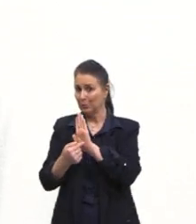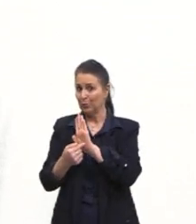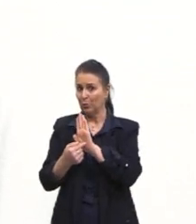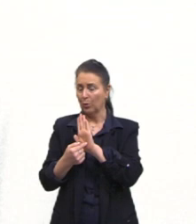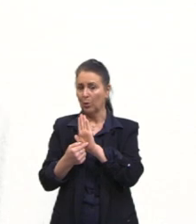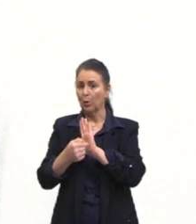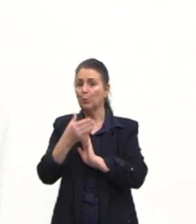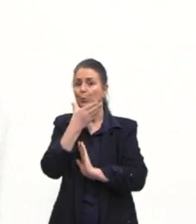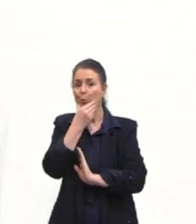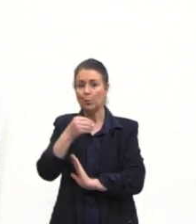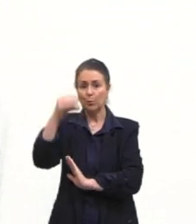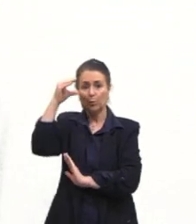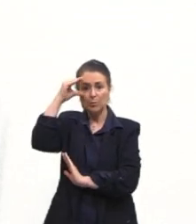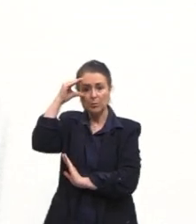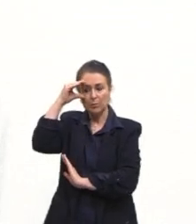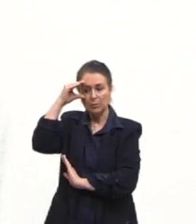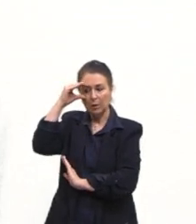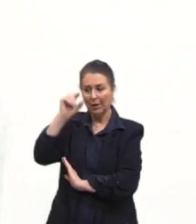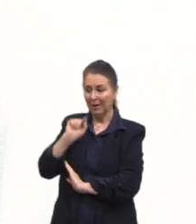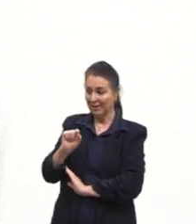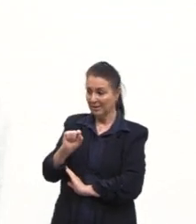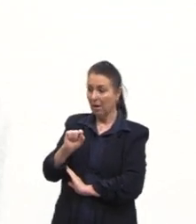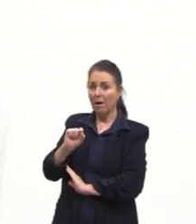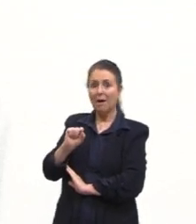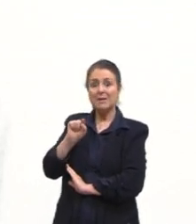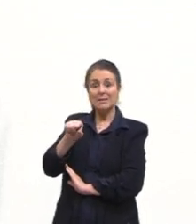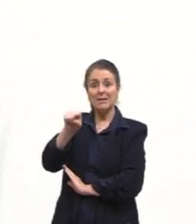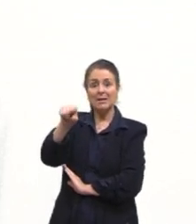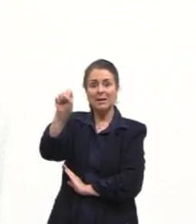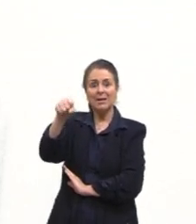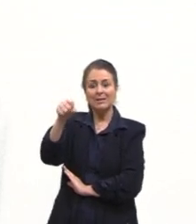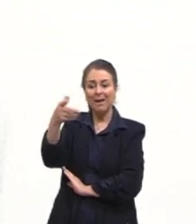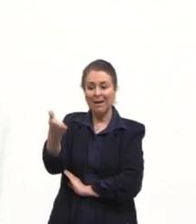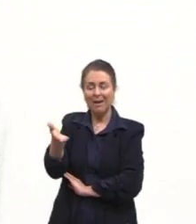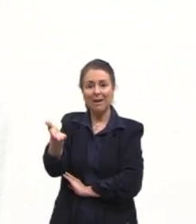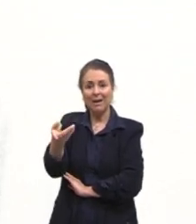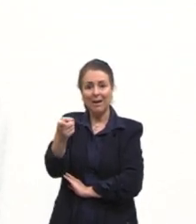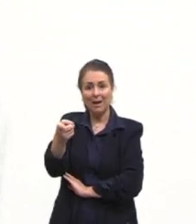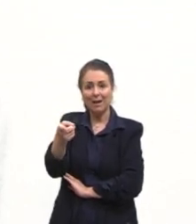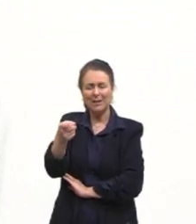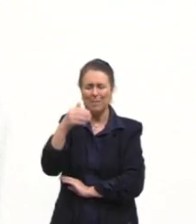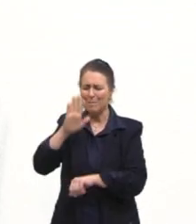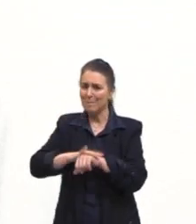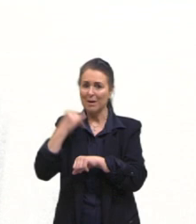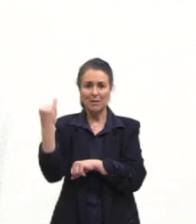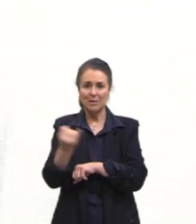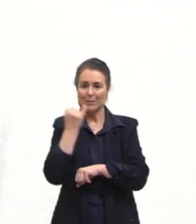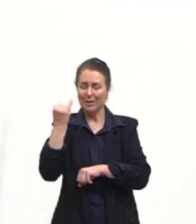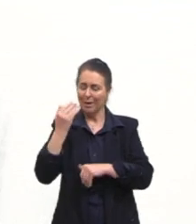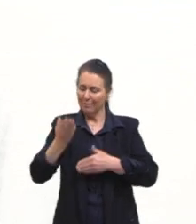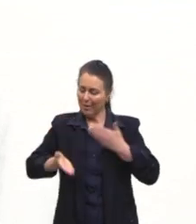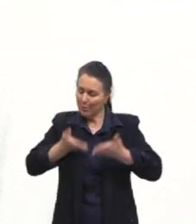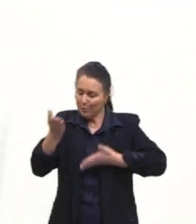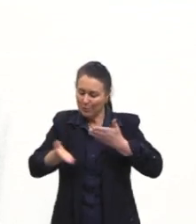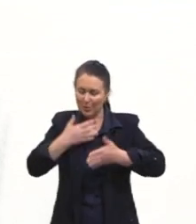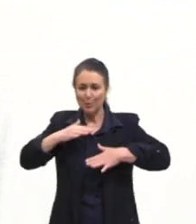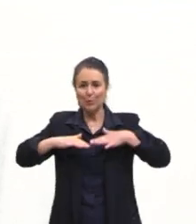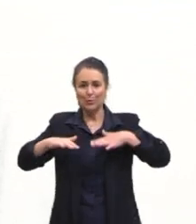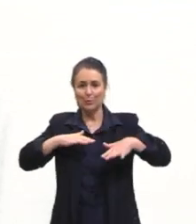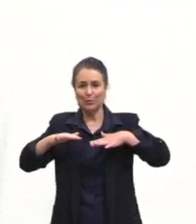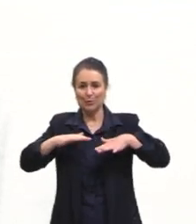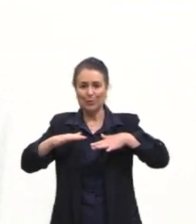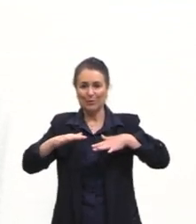ele diz que aqui. É essa obra que vai marcar e que vai impulsionar este movimento